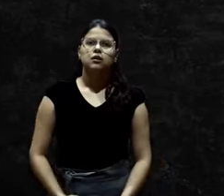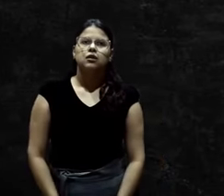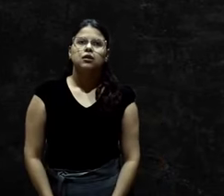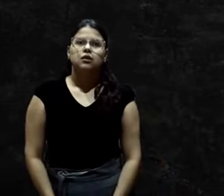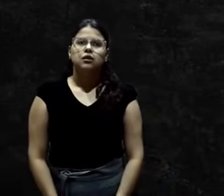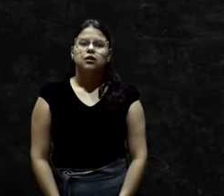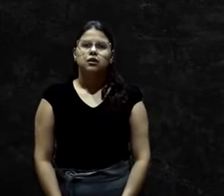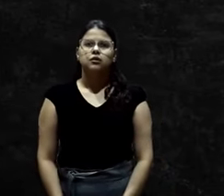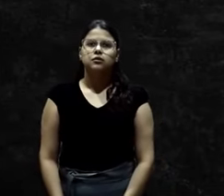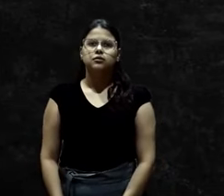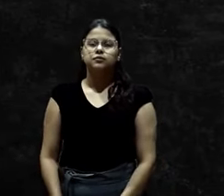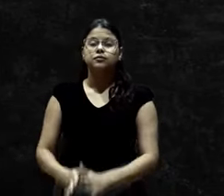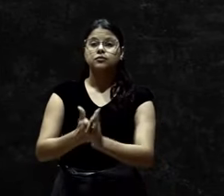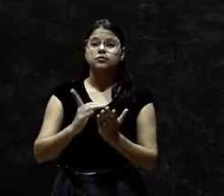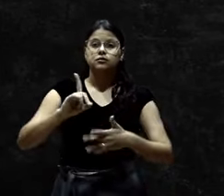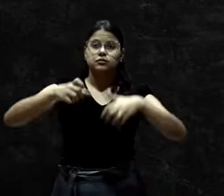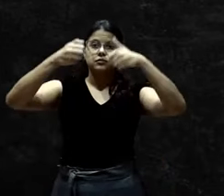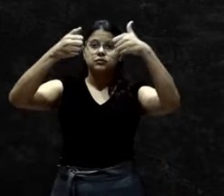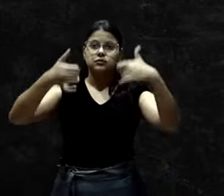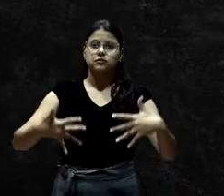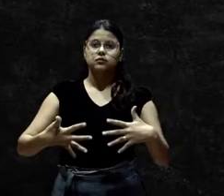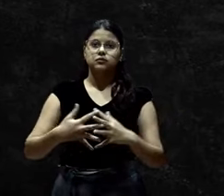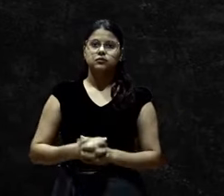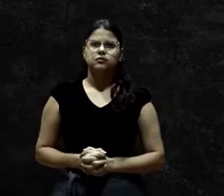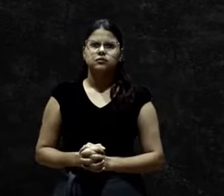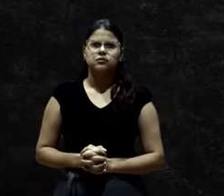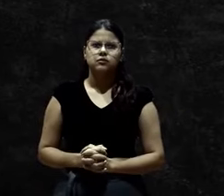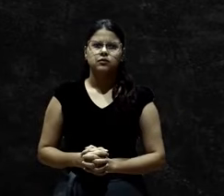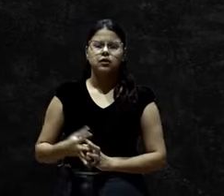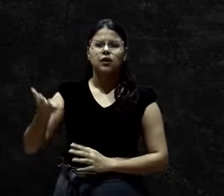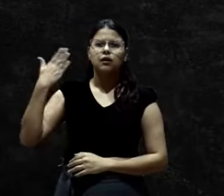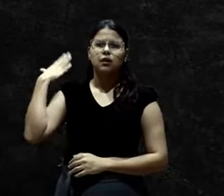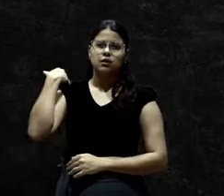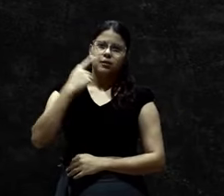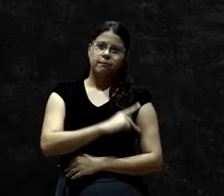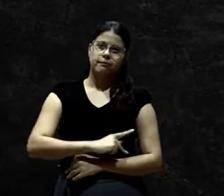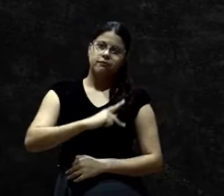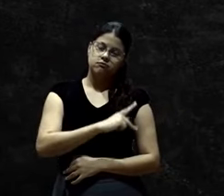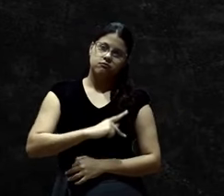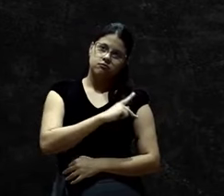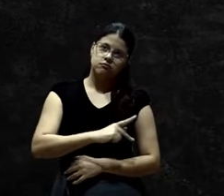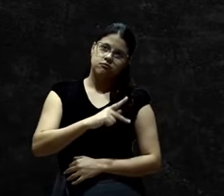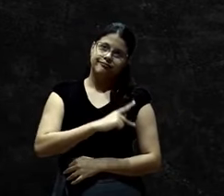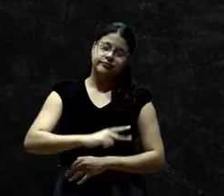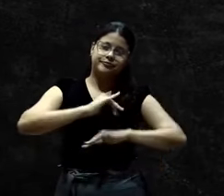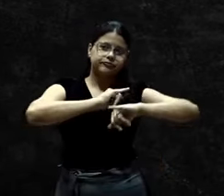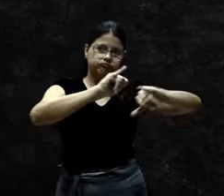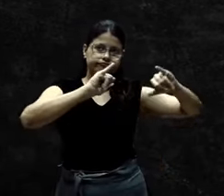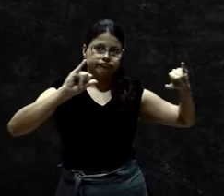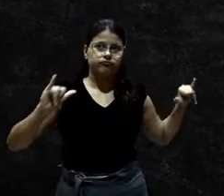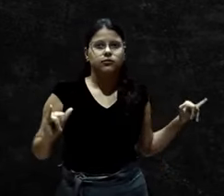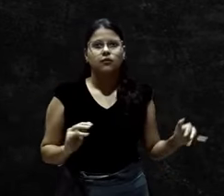A Bíblia vai dizer, Paulo vai dizer a esse povo da seguinte